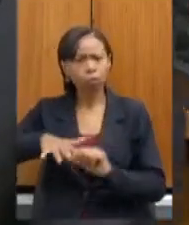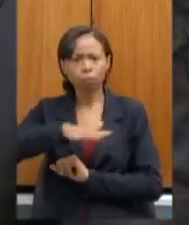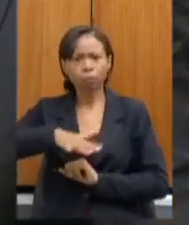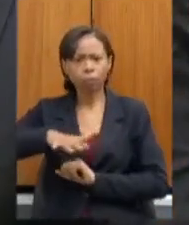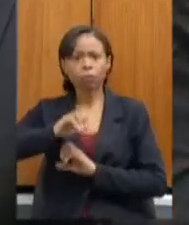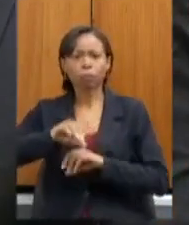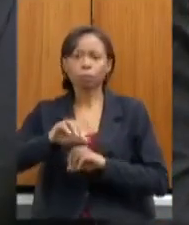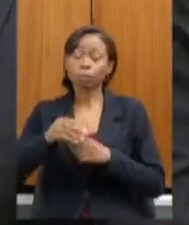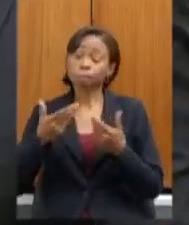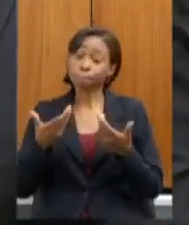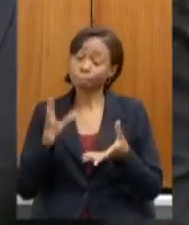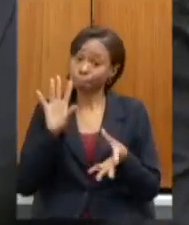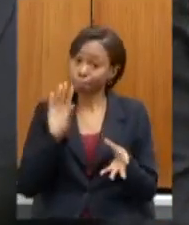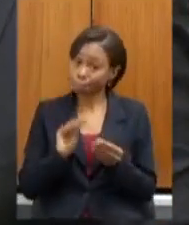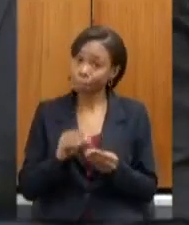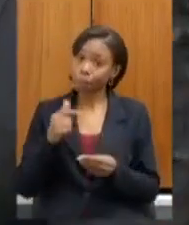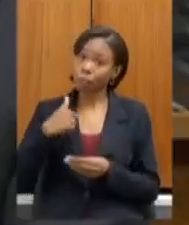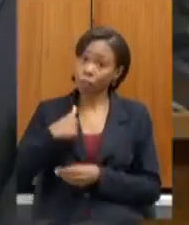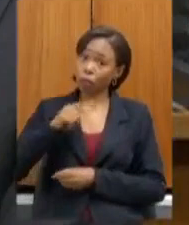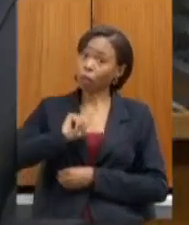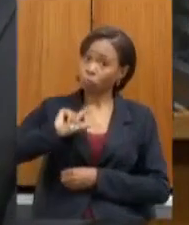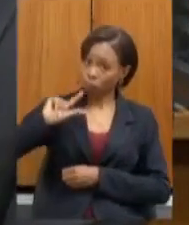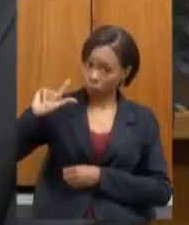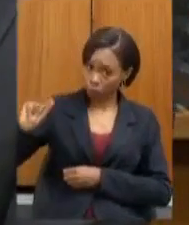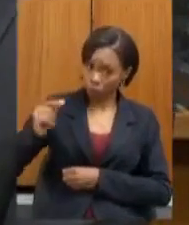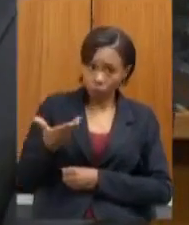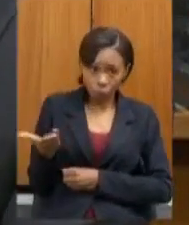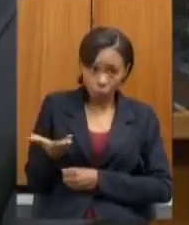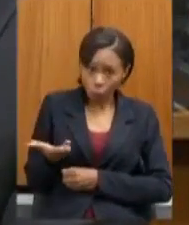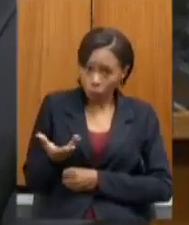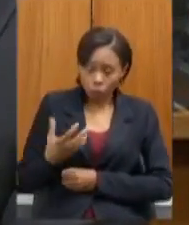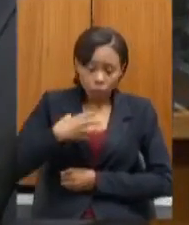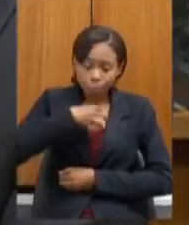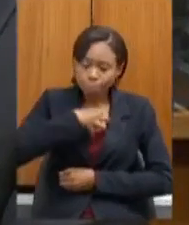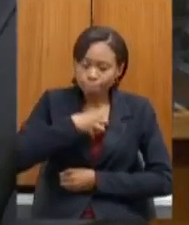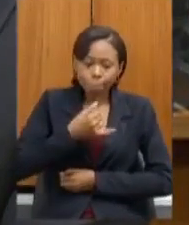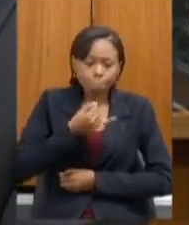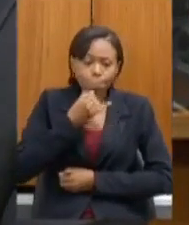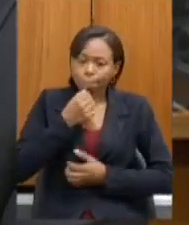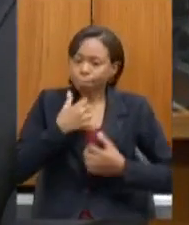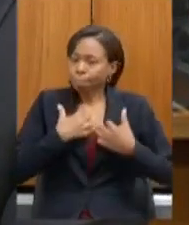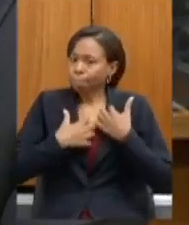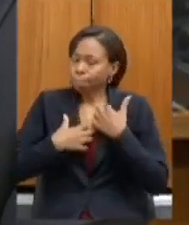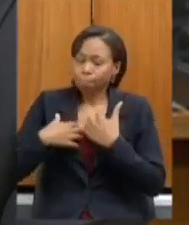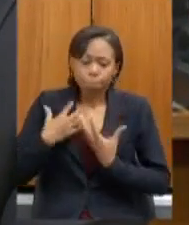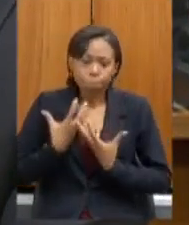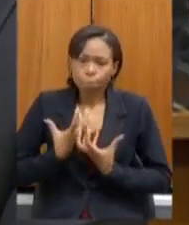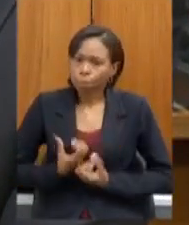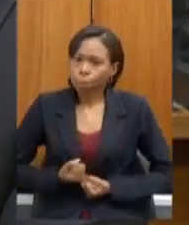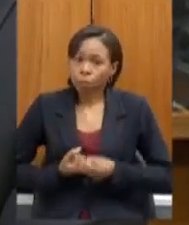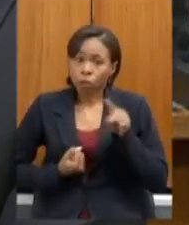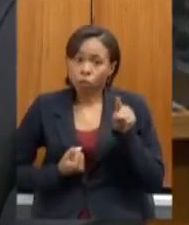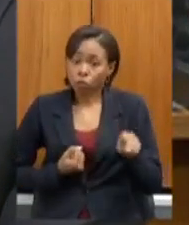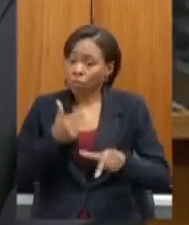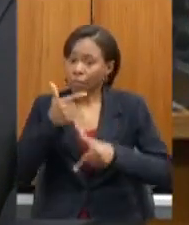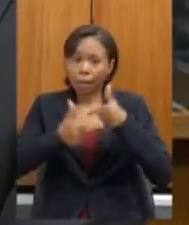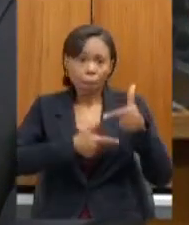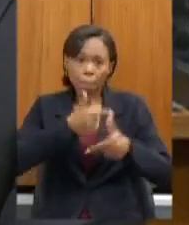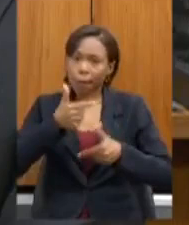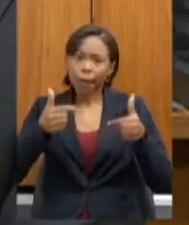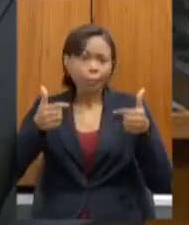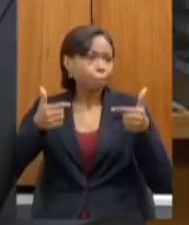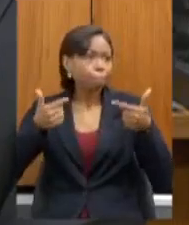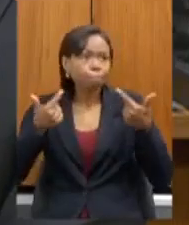mais uma vez eu saio daqui insatisfeito com o trabalho que a senhora presta por Minas Gerais para mim é um verdadeiro desserviço